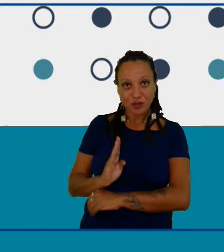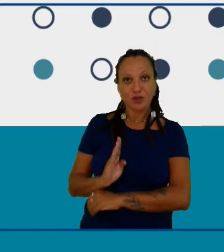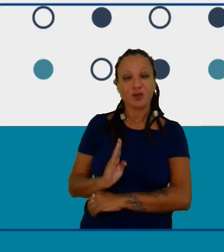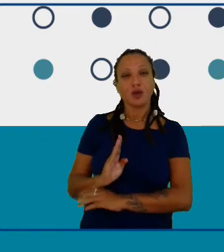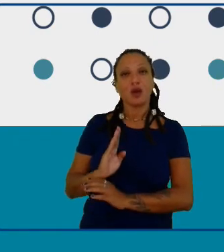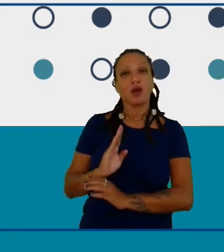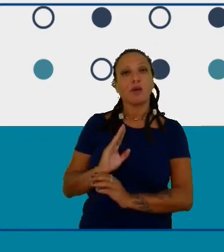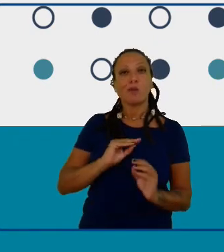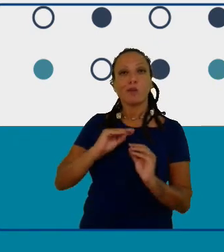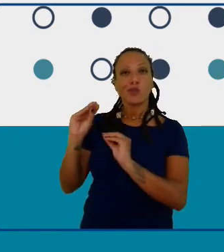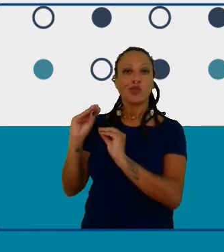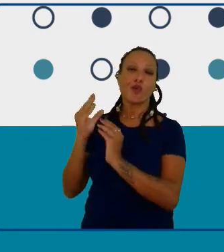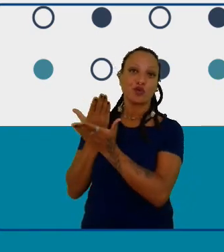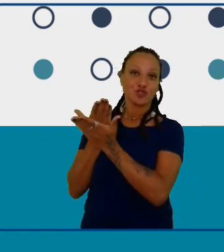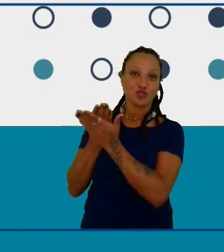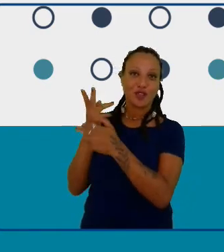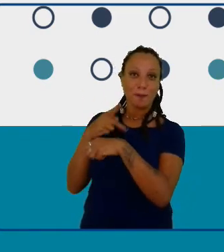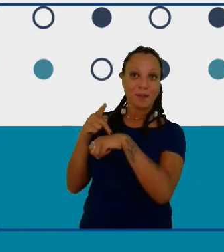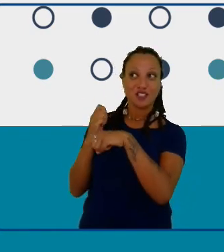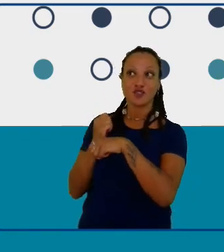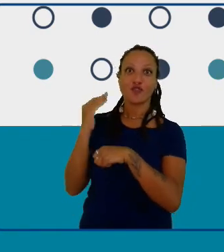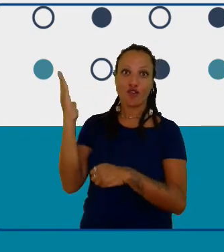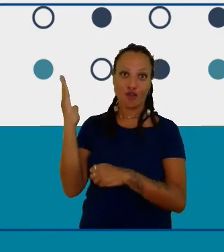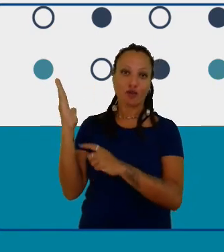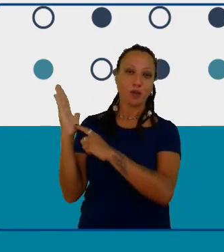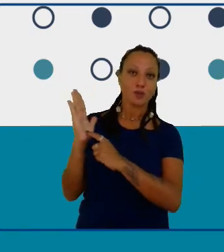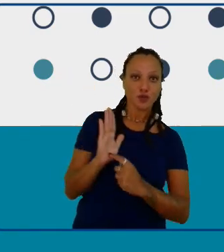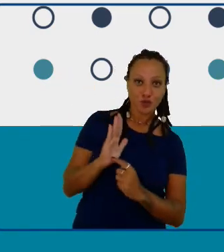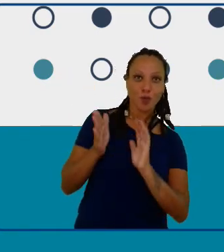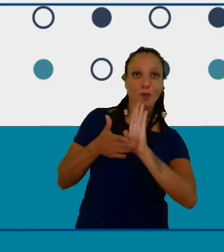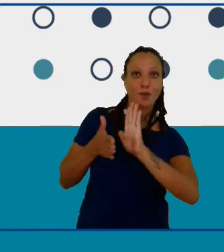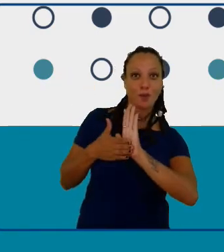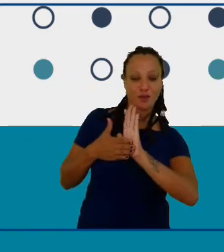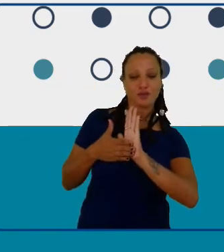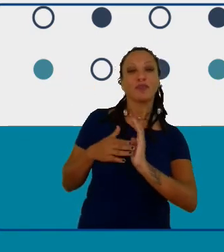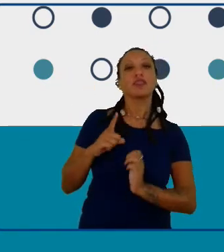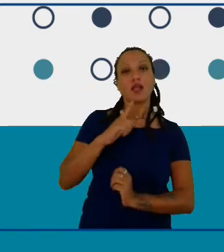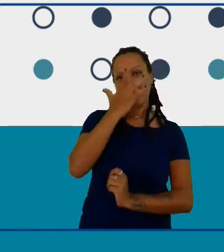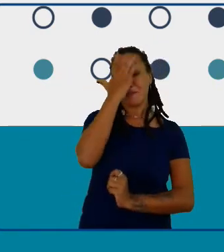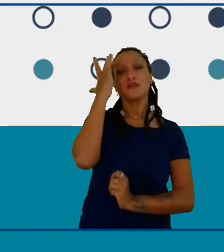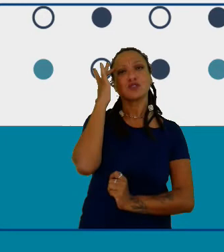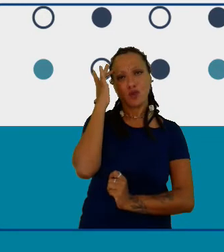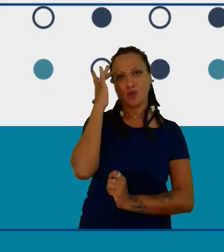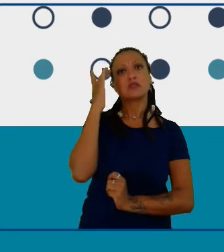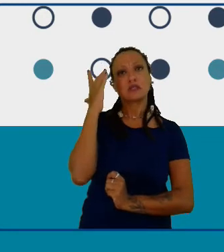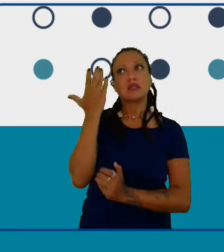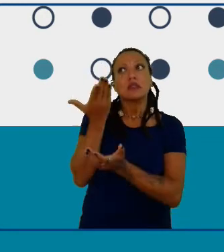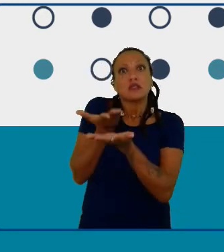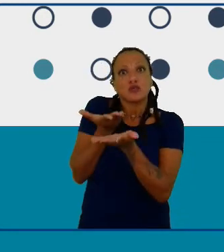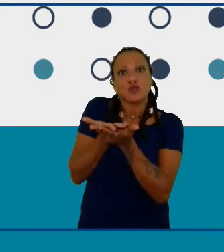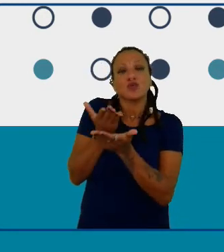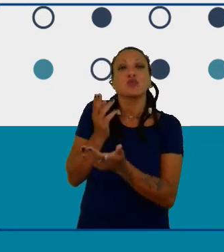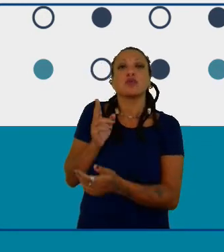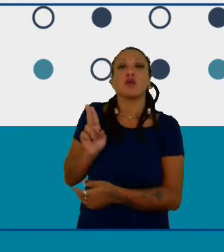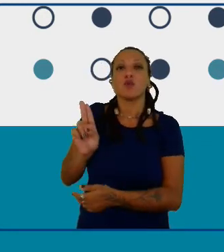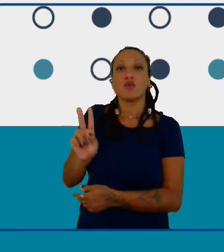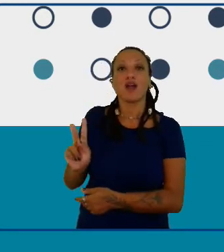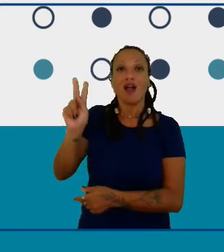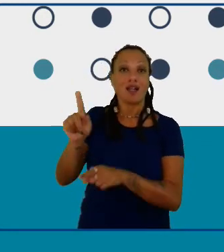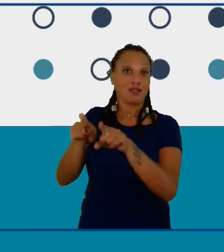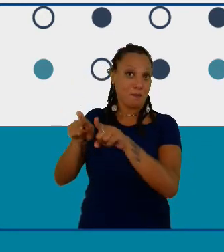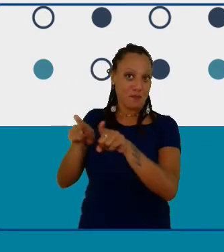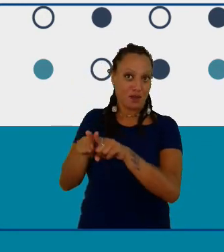pesquisadores brasileiros que estão estudando em outros países e também pesquisadores que estão estudando no Reino Unido e aí eles me chamaram né eu estou